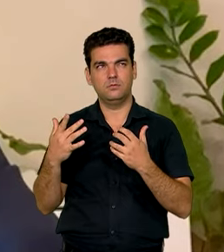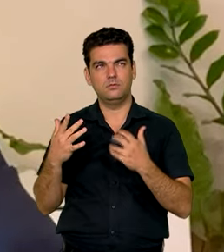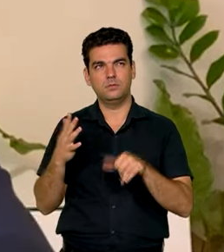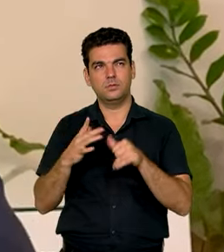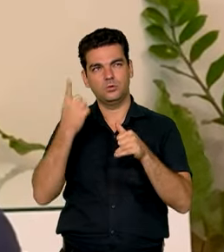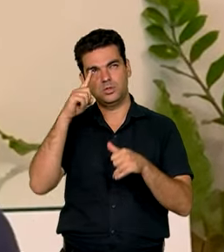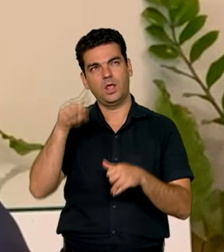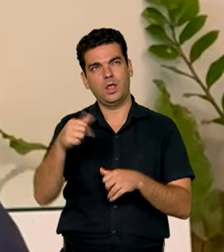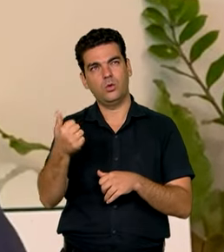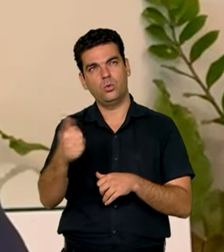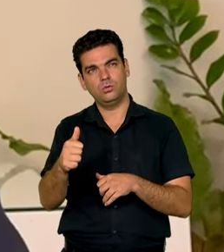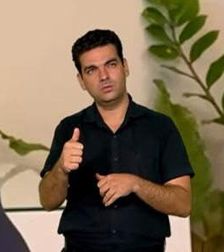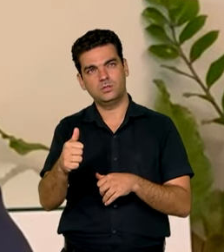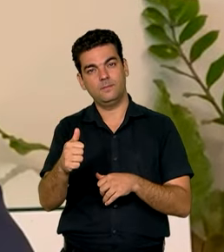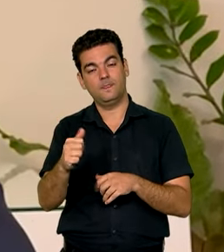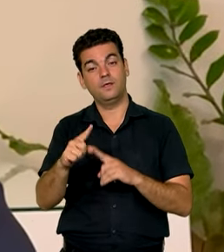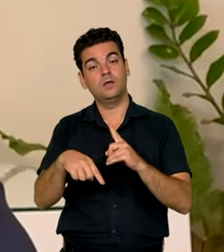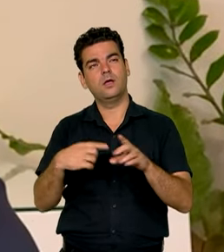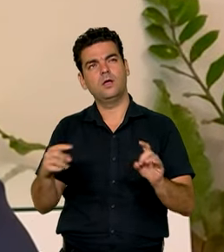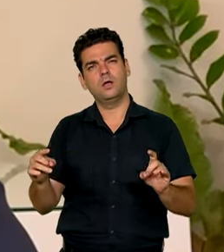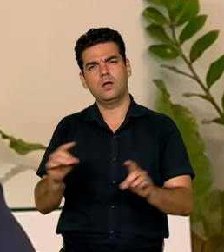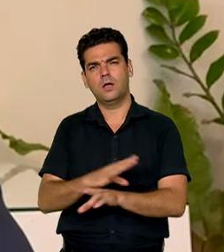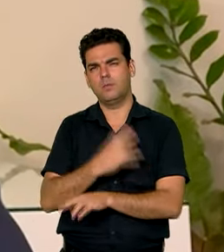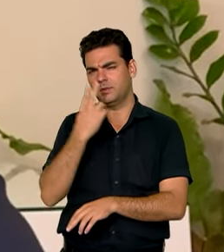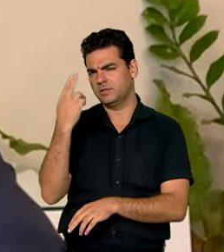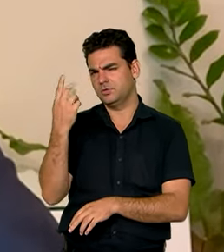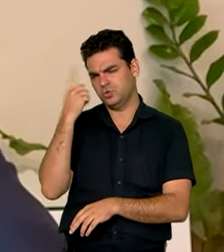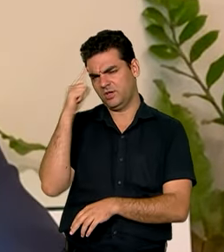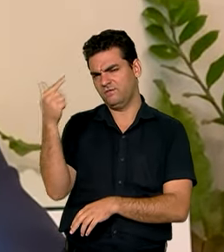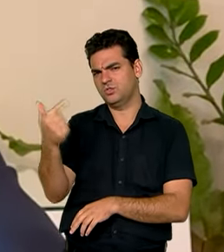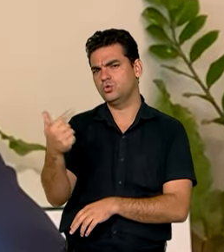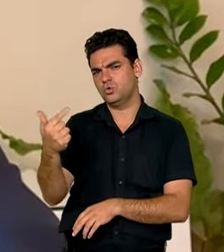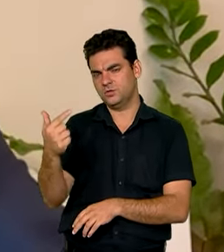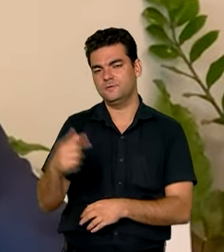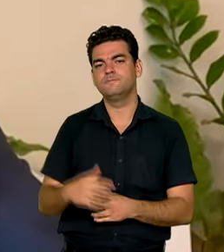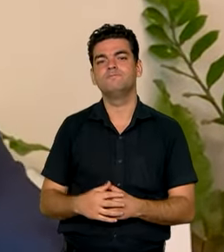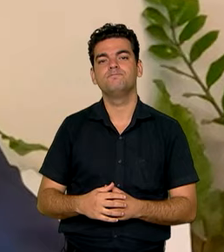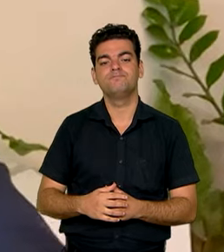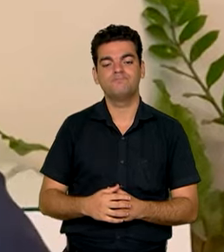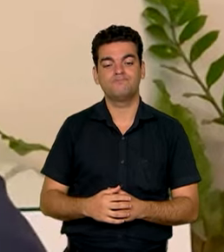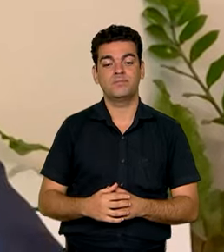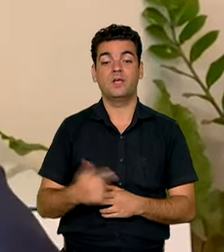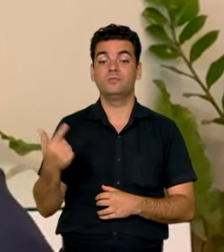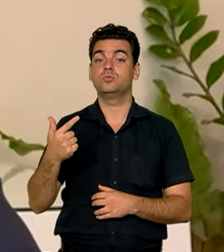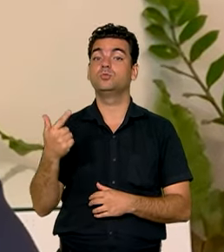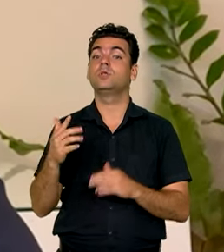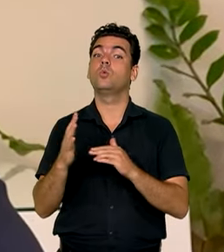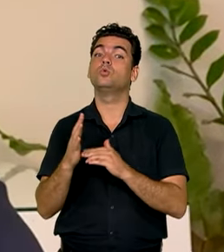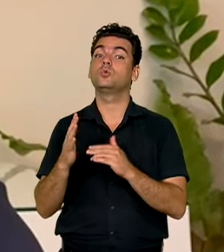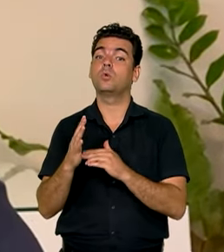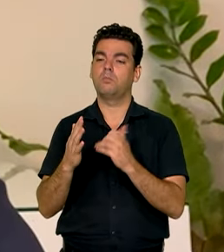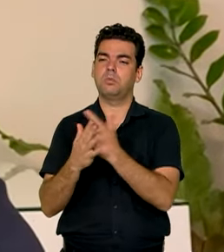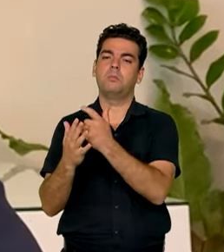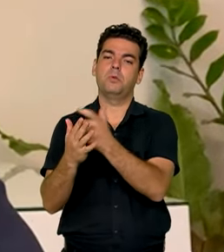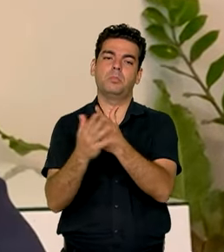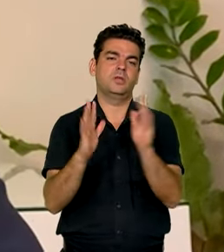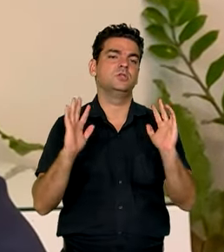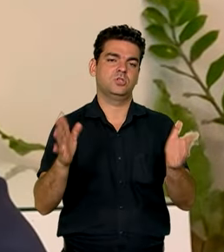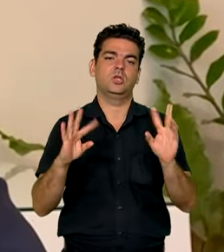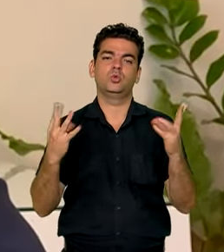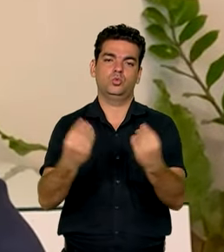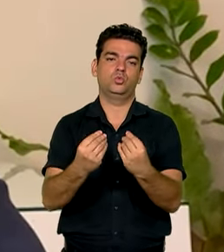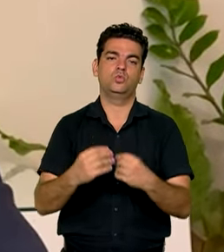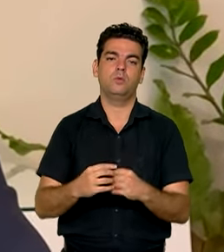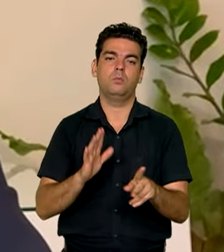dia 11, e o término dia 22. Dia 22, ali conclui o pagamento do